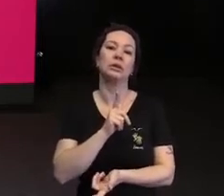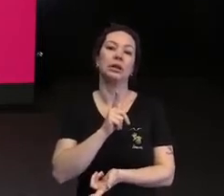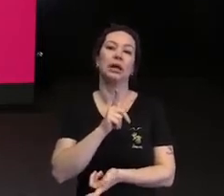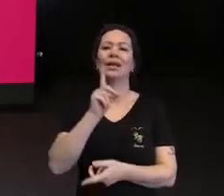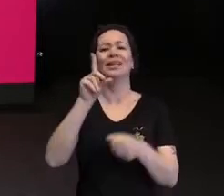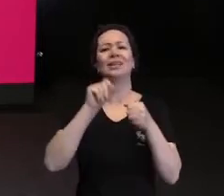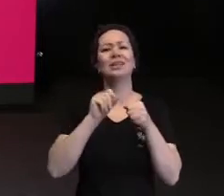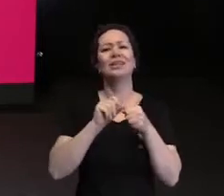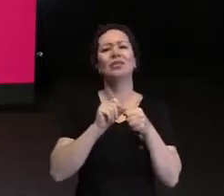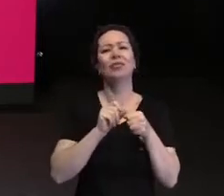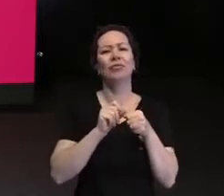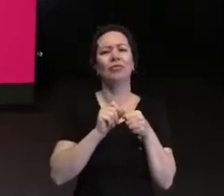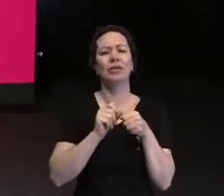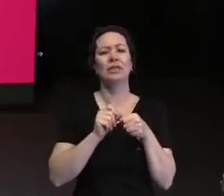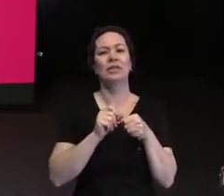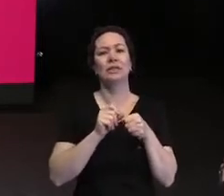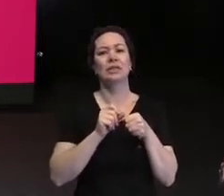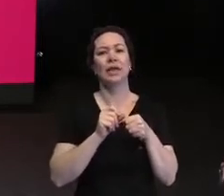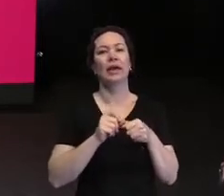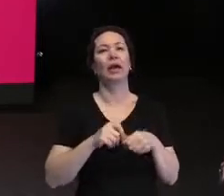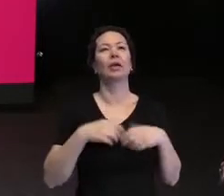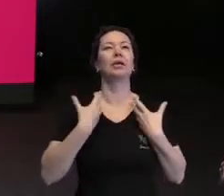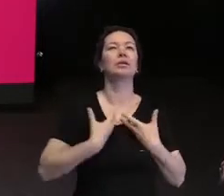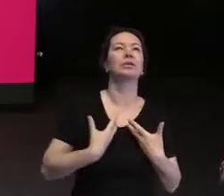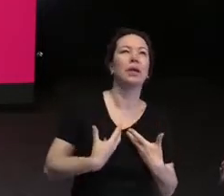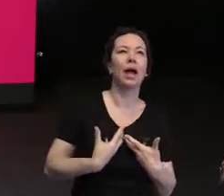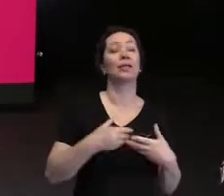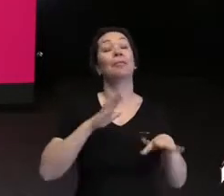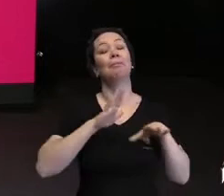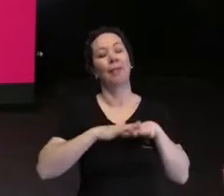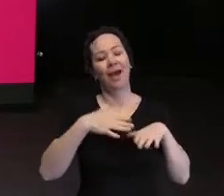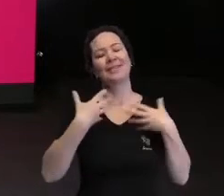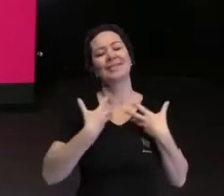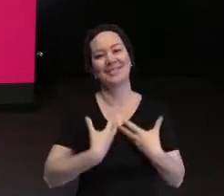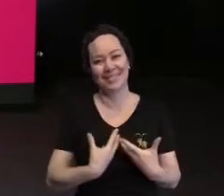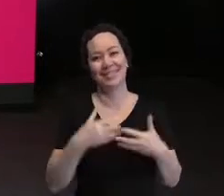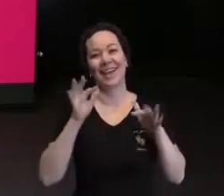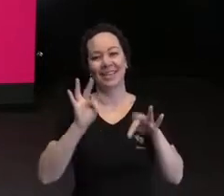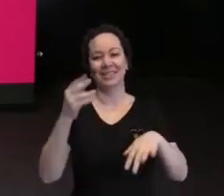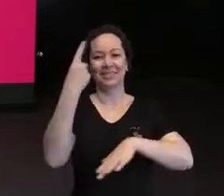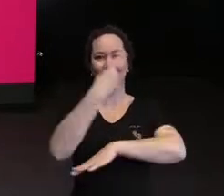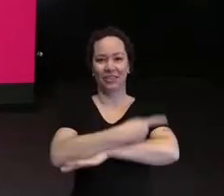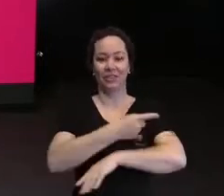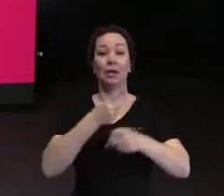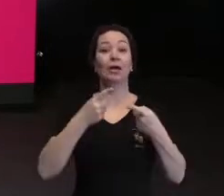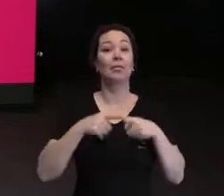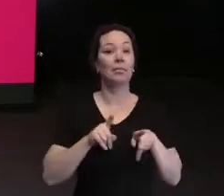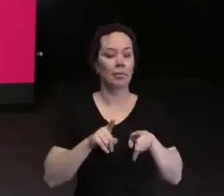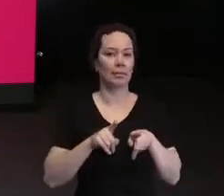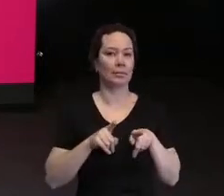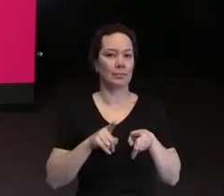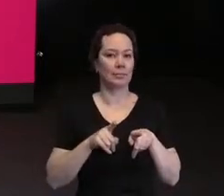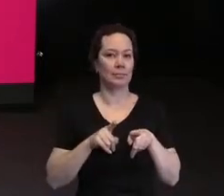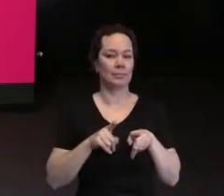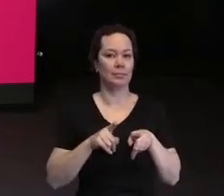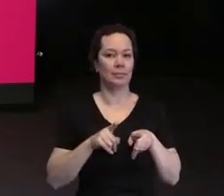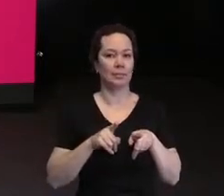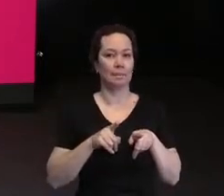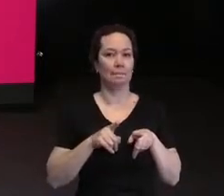não desgastar e não ficar exaustos, ou mais exaustos, no final do dia. Mas acontece que